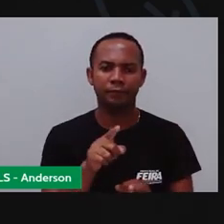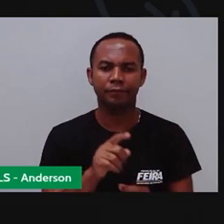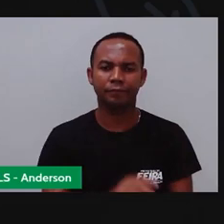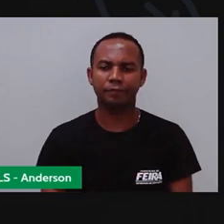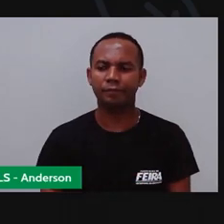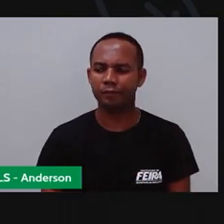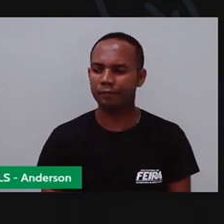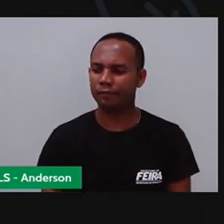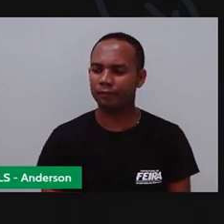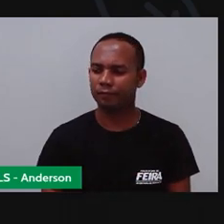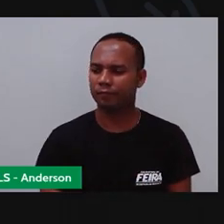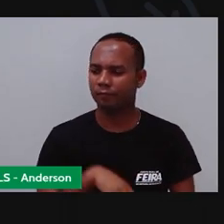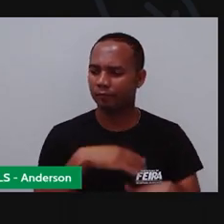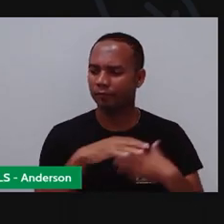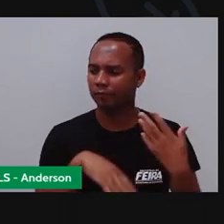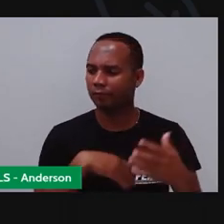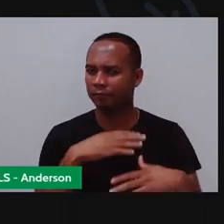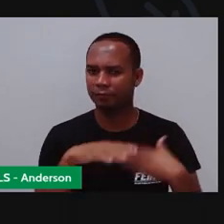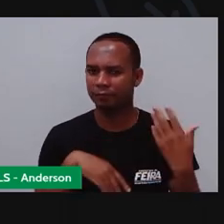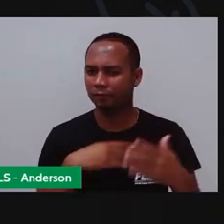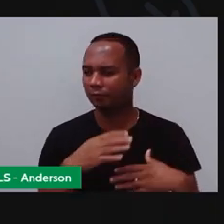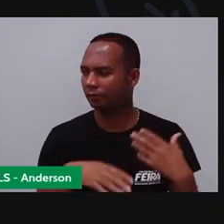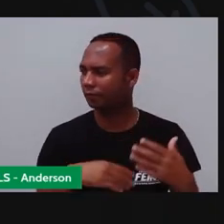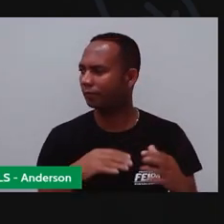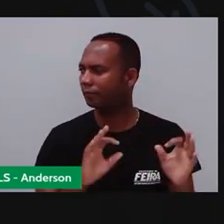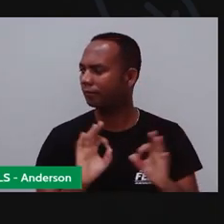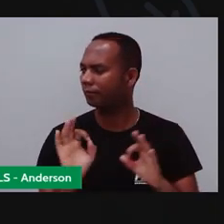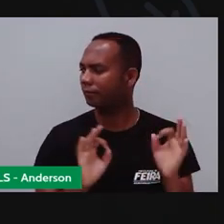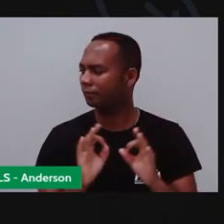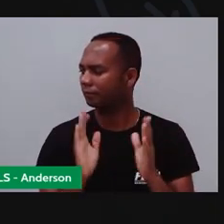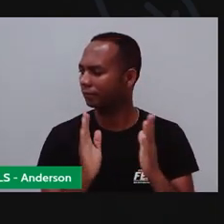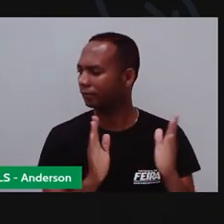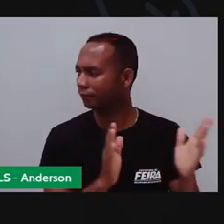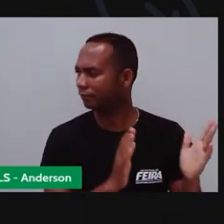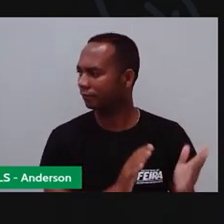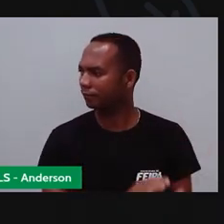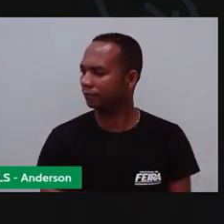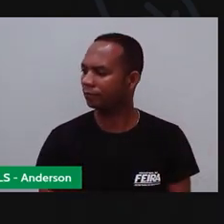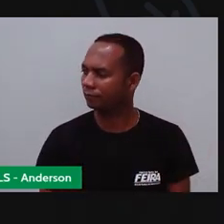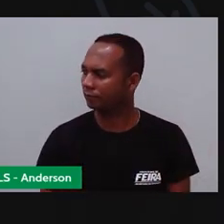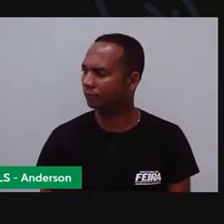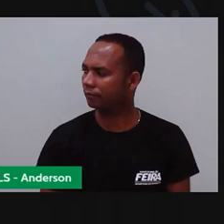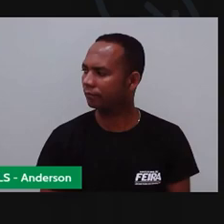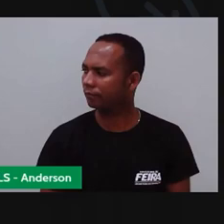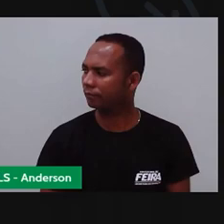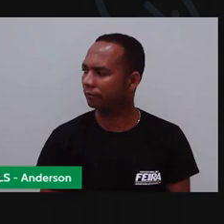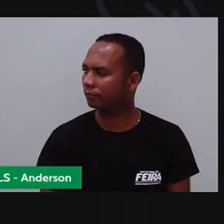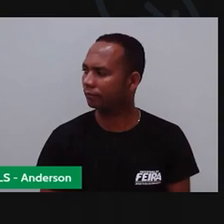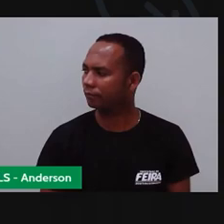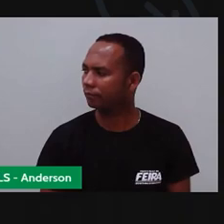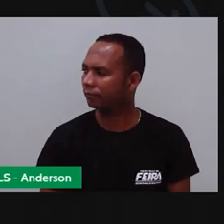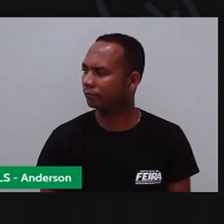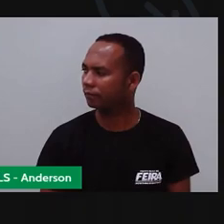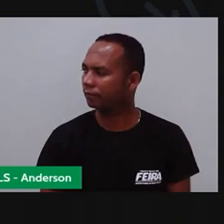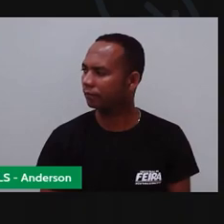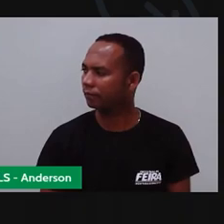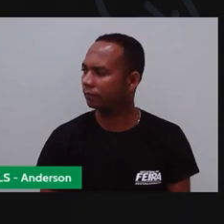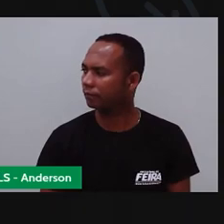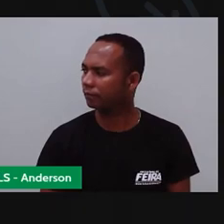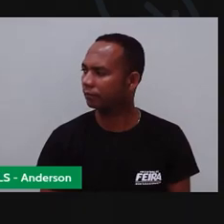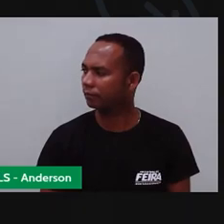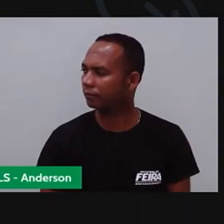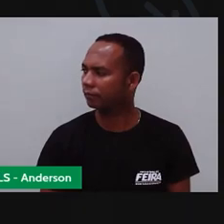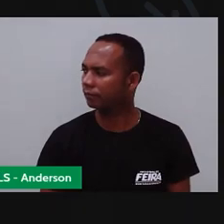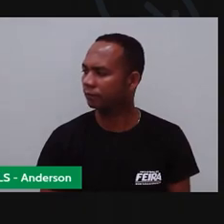Porque bagunçado A gente não pode o quê? Ficar, né gente? Quando a gente bagunça o quarto A gente precisa organizar tudo direitinho